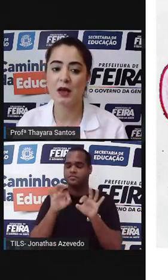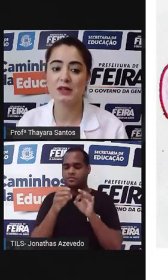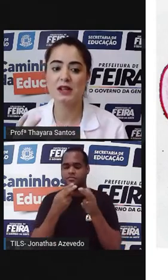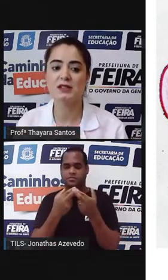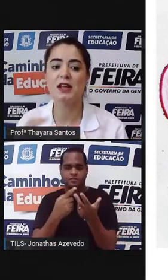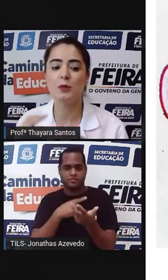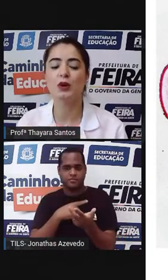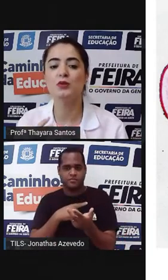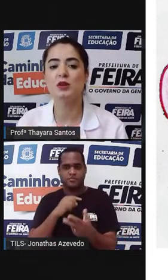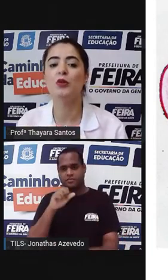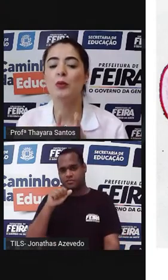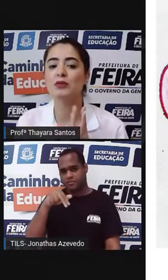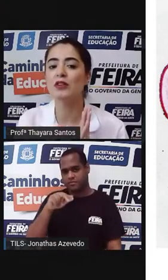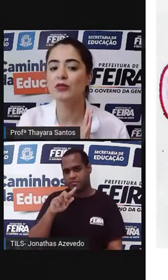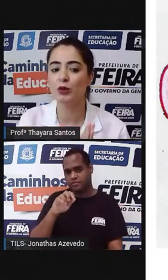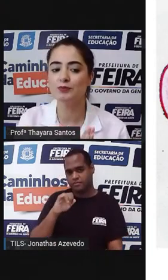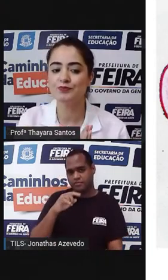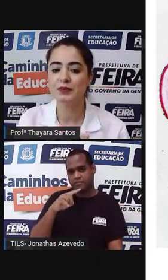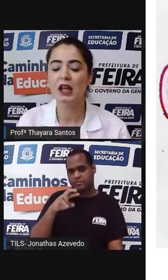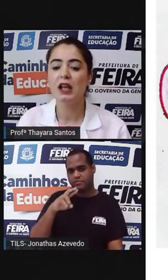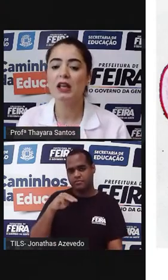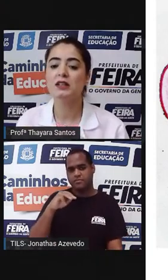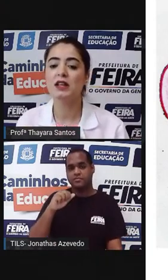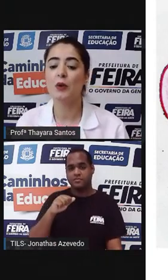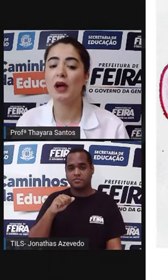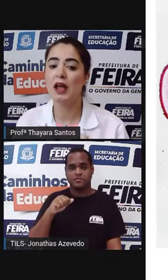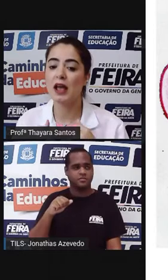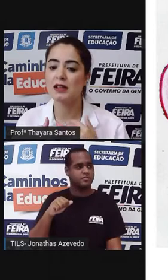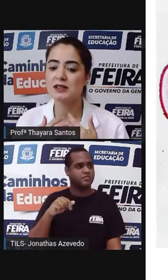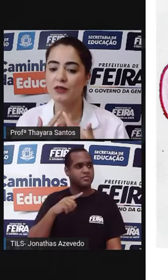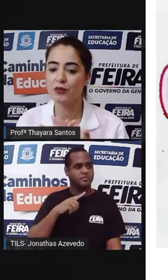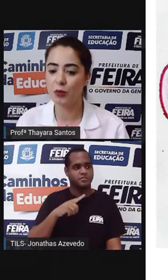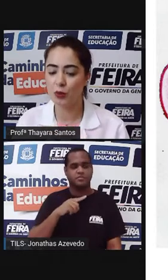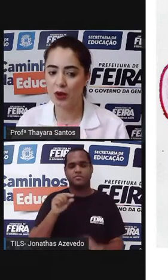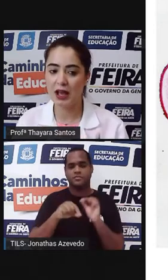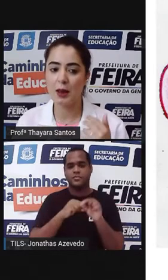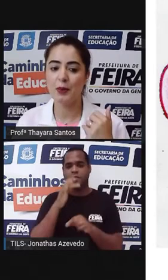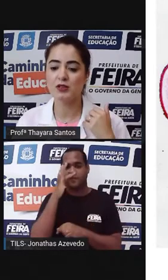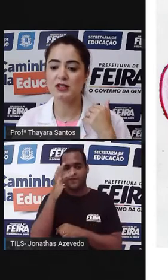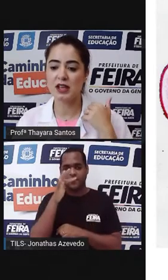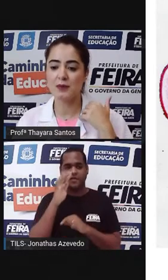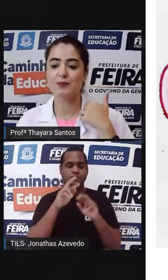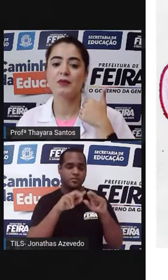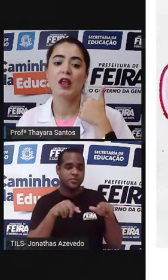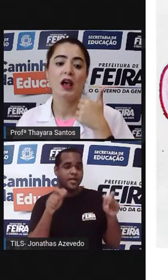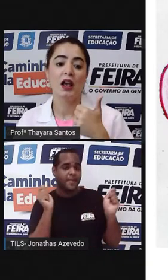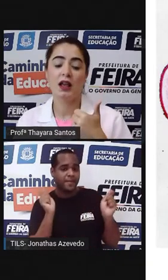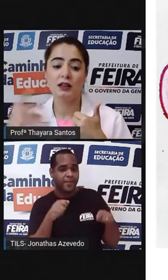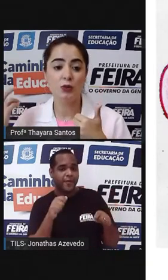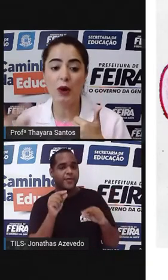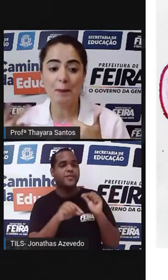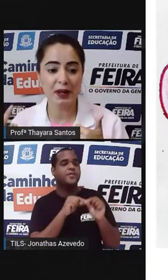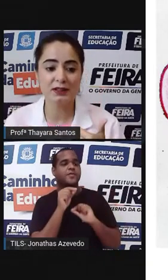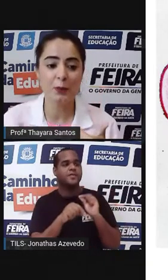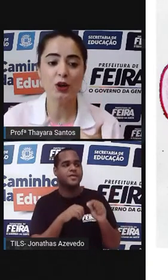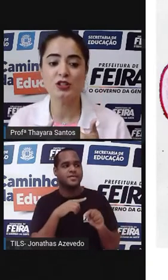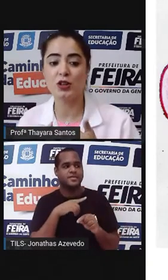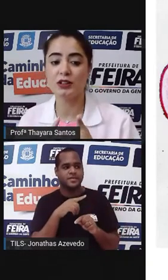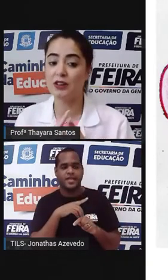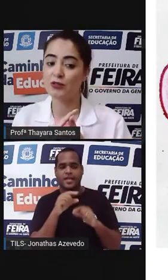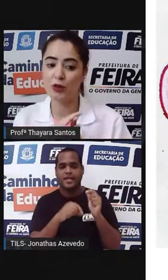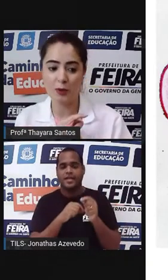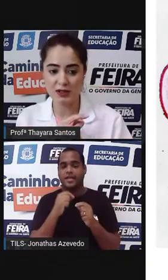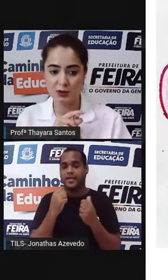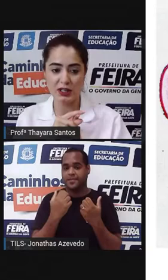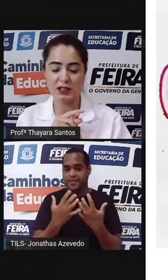angiospermas, elas se reproduzem por meio da flor. Então, essa flor, ela pode ser... uma planta pode